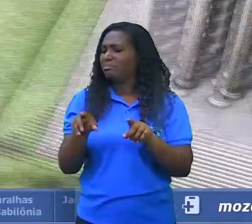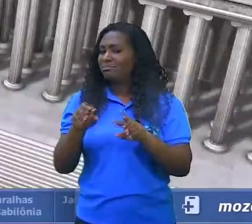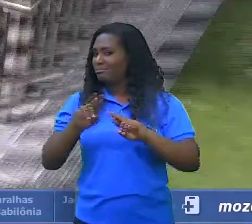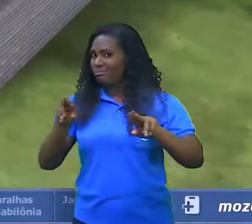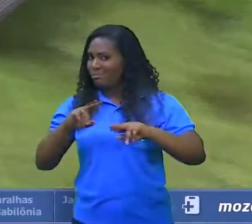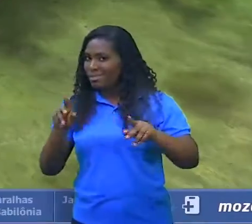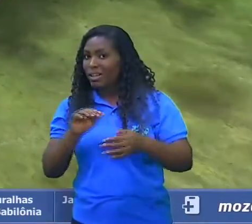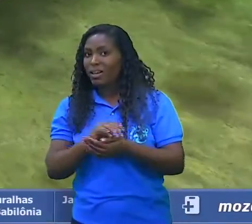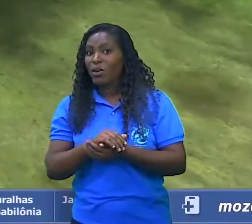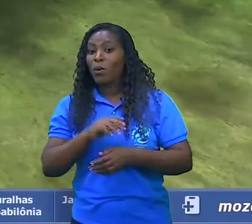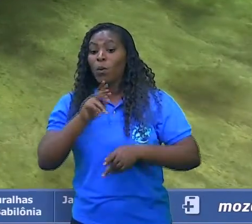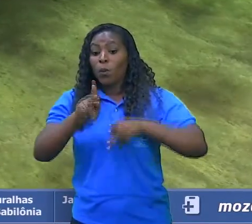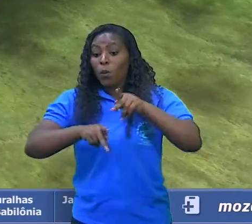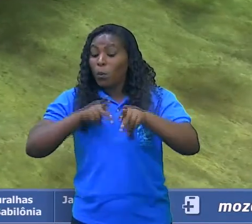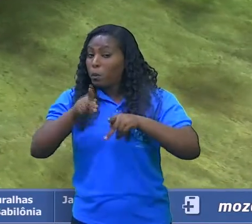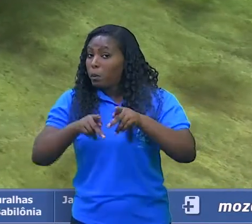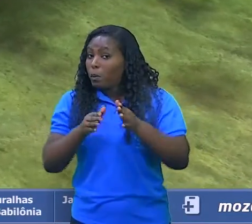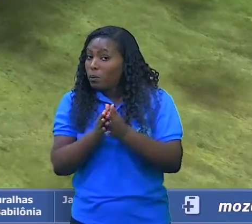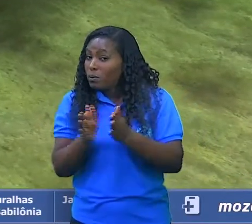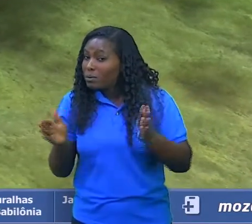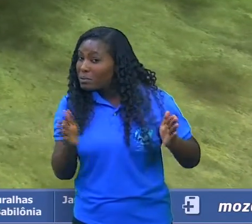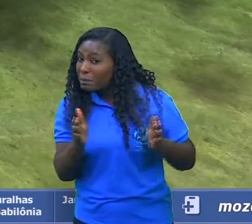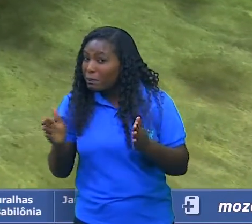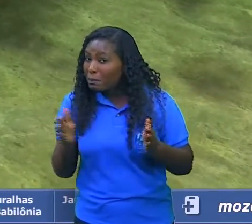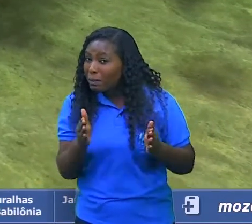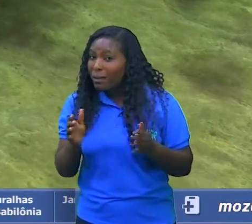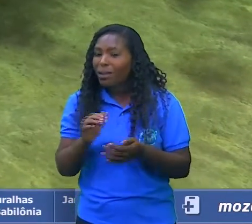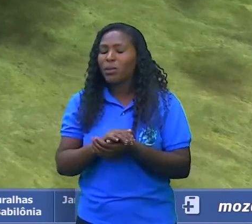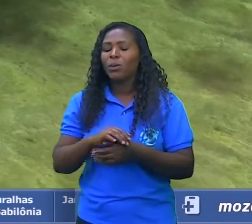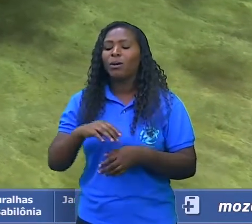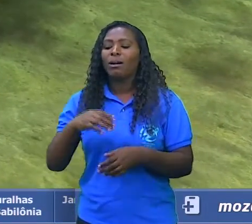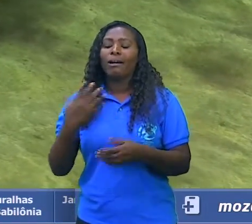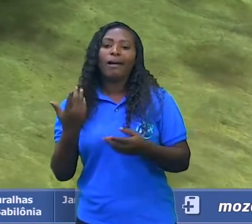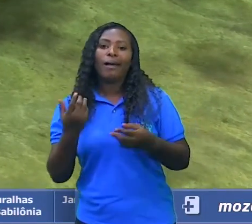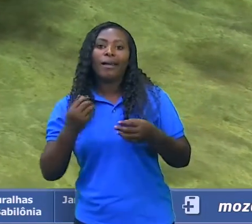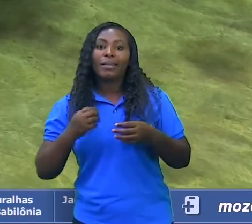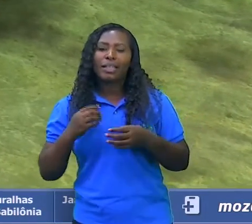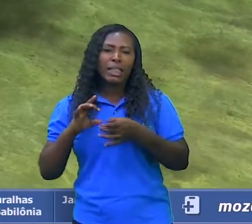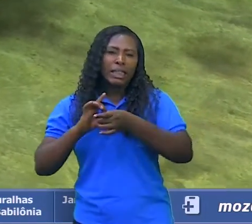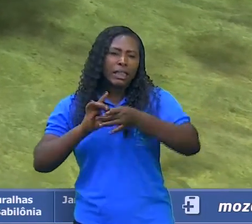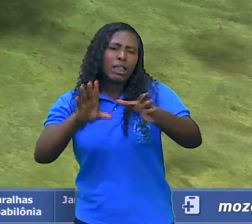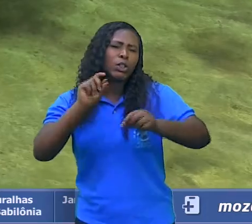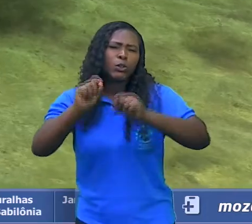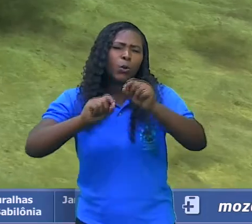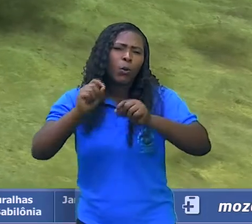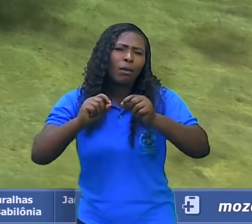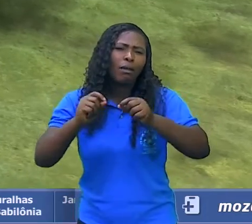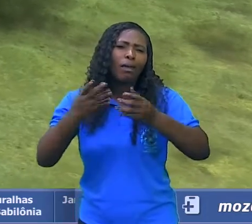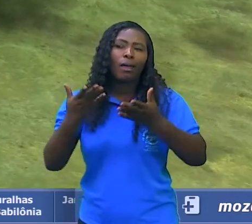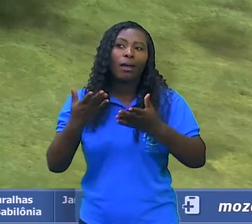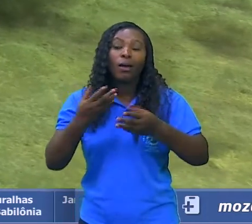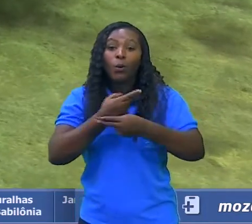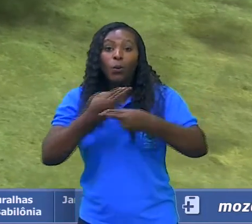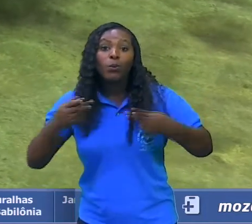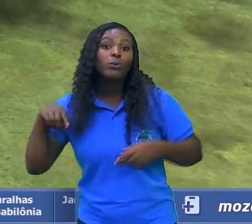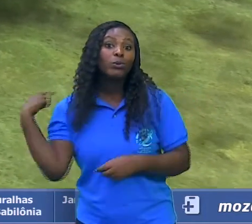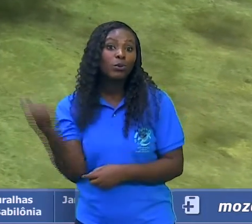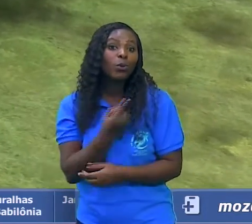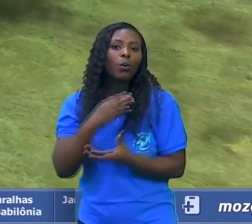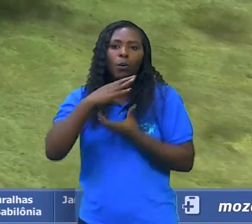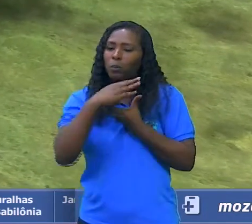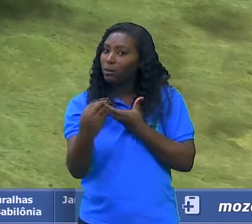um legado enorme para a nossa era, como a filosofia, a matemática, a astronomia, a medicina,